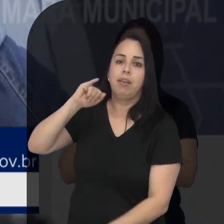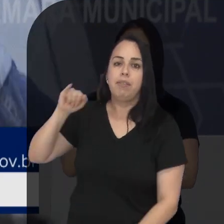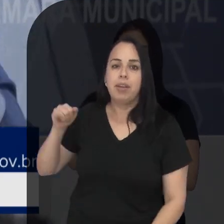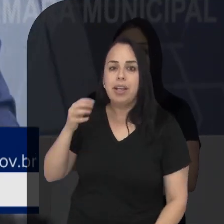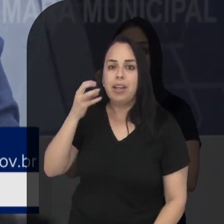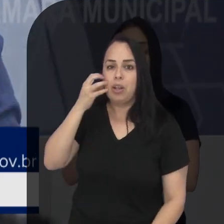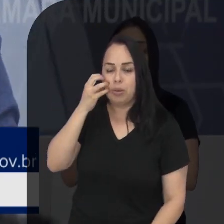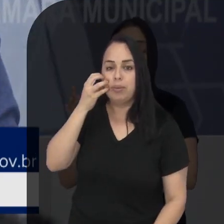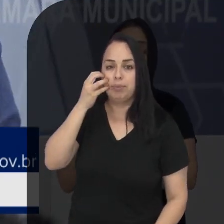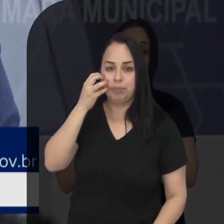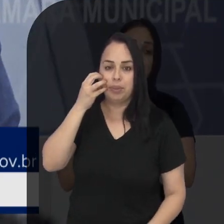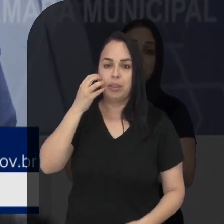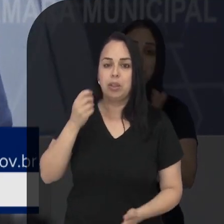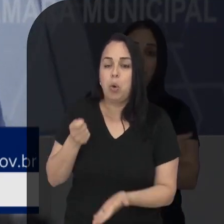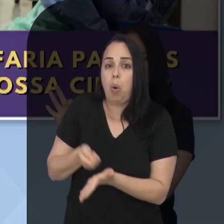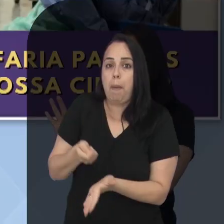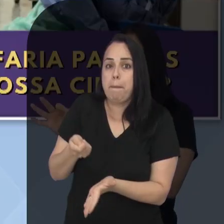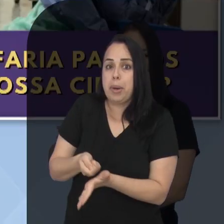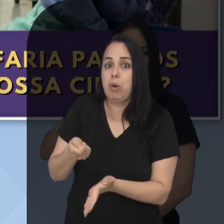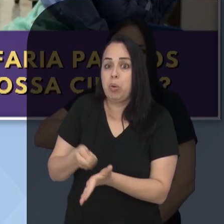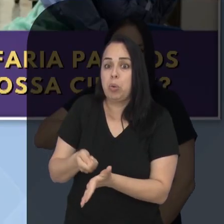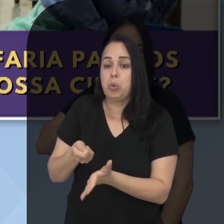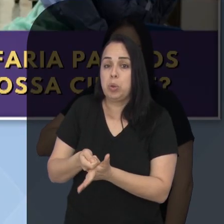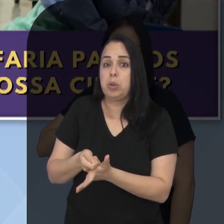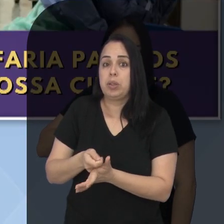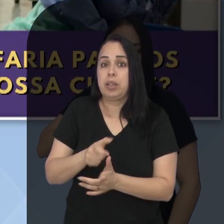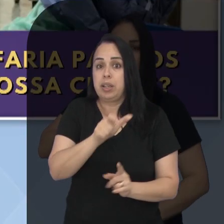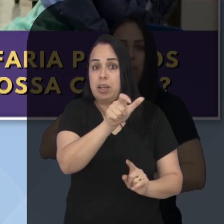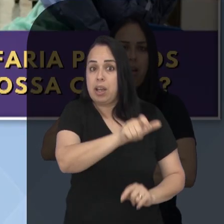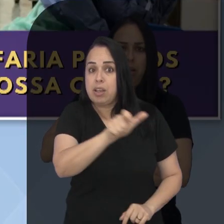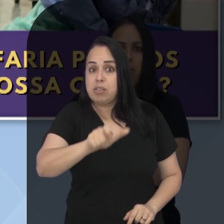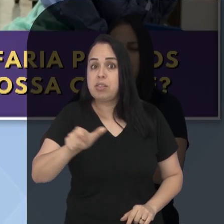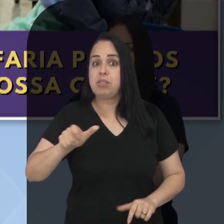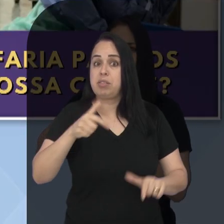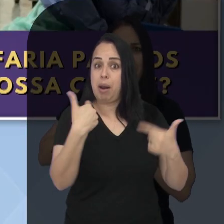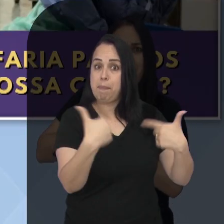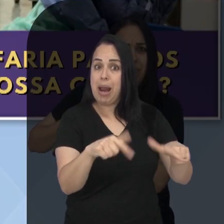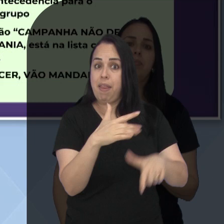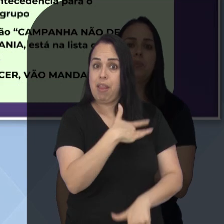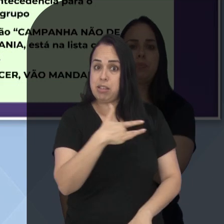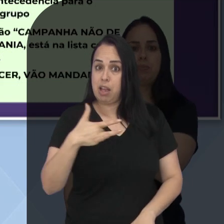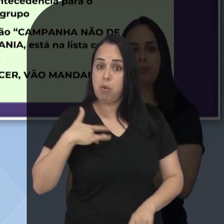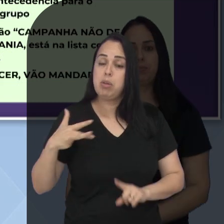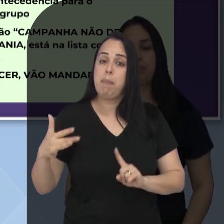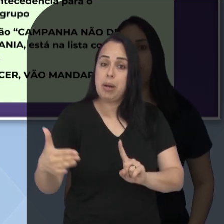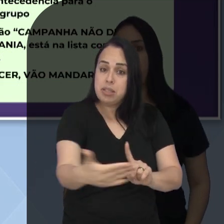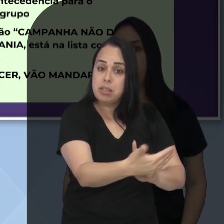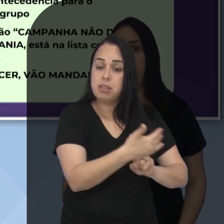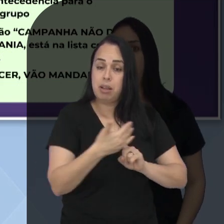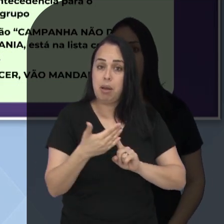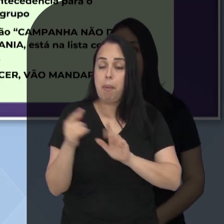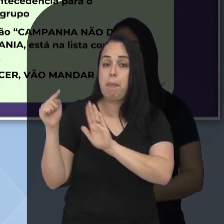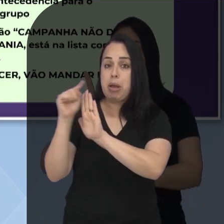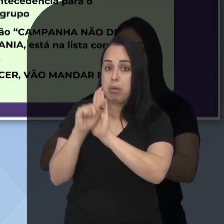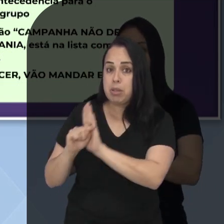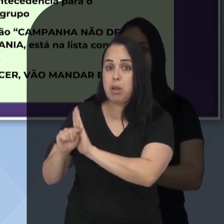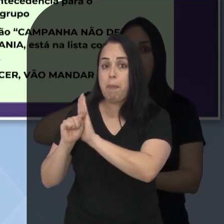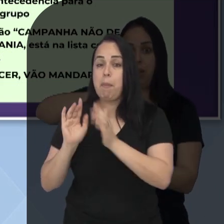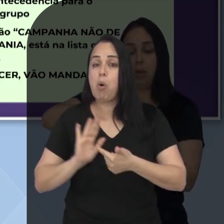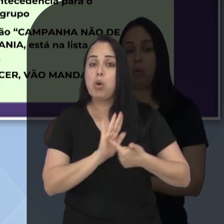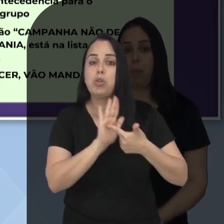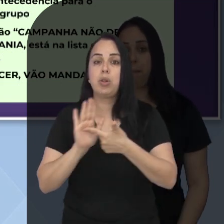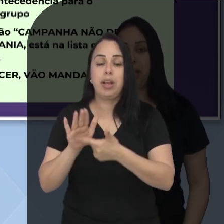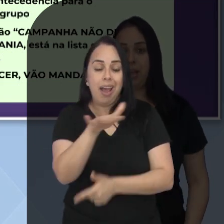tribuna foi a vereadora Juliana Fraga, que cobrou ações para acolher servidores da saúde. Segundo a vereadora, uma pesquisa mostrou